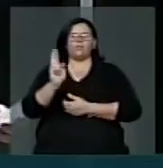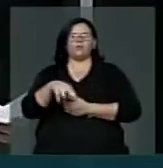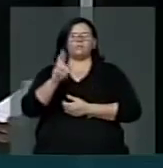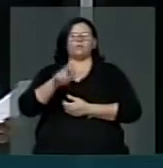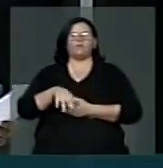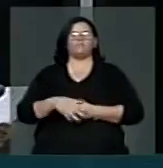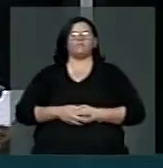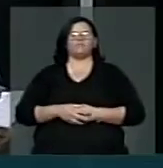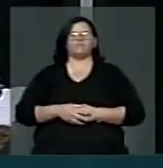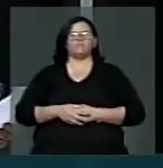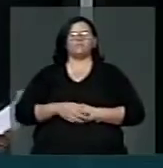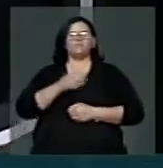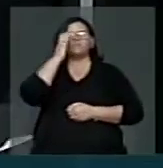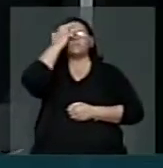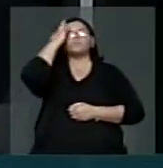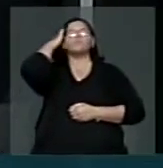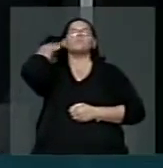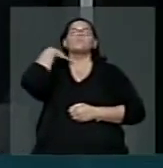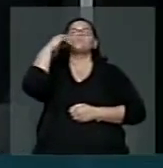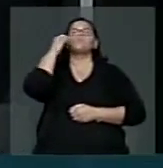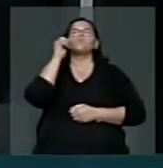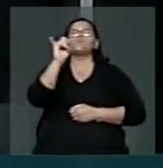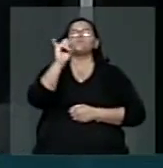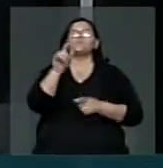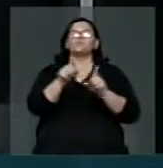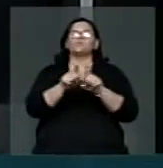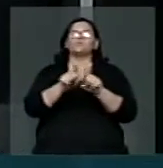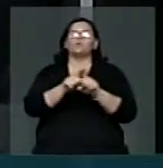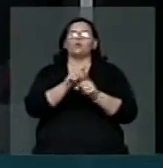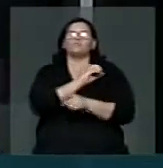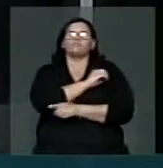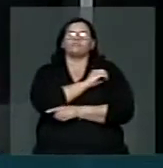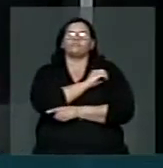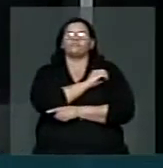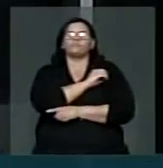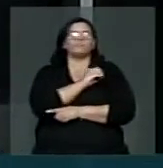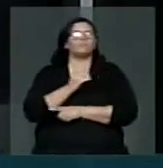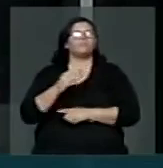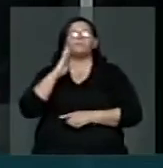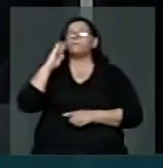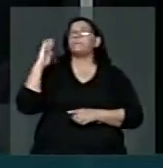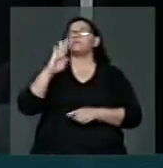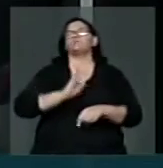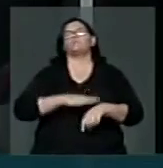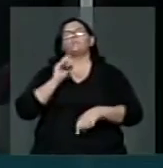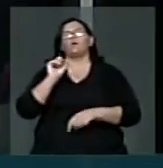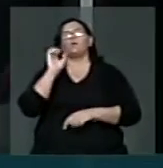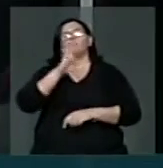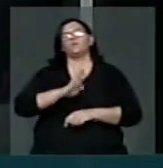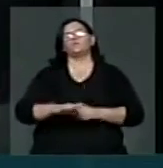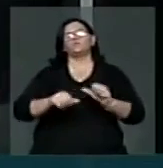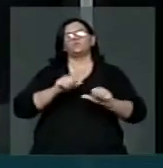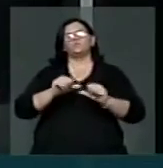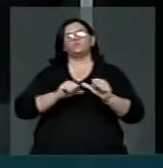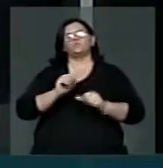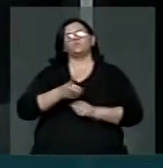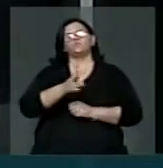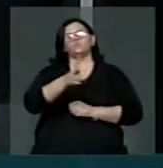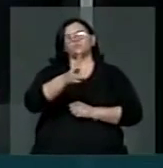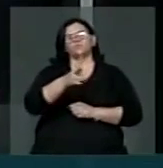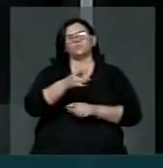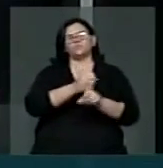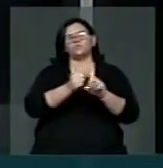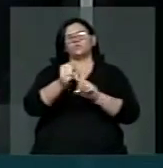o analfabetismo é condição sine qua non para que o Brasil continue fazendo a mudança social que está